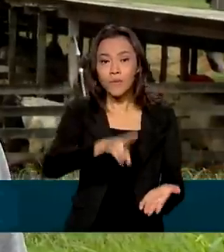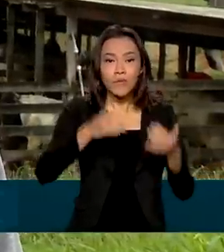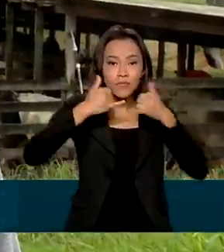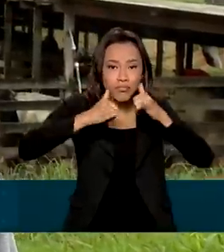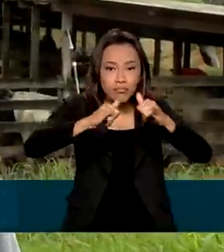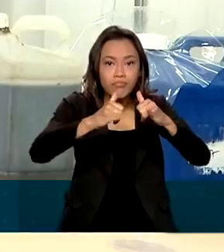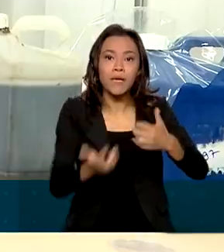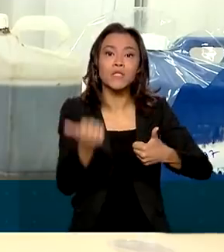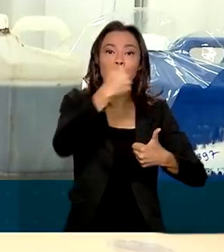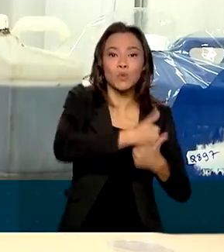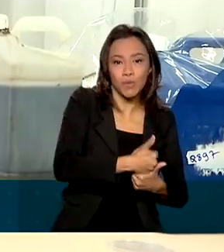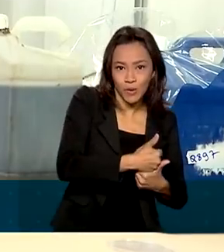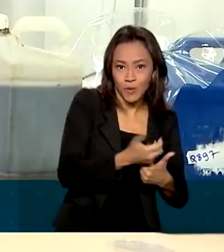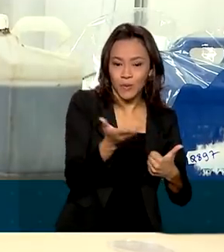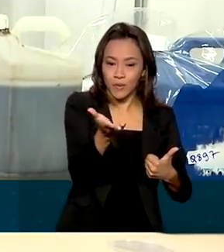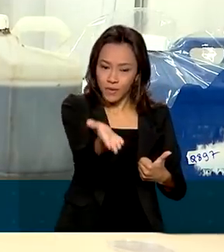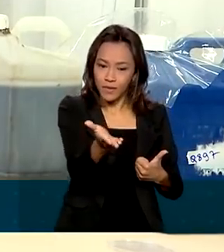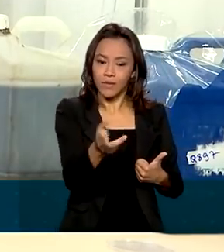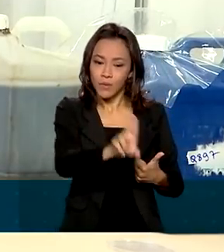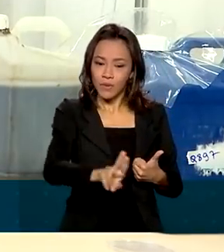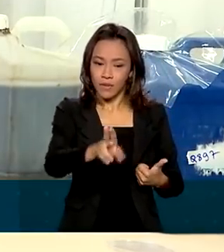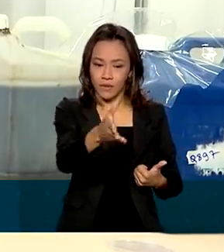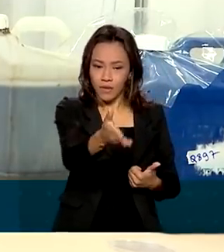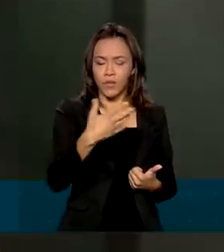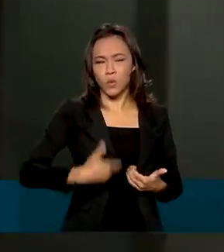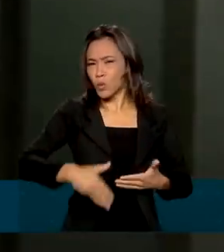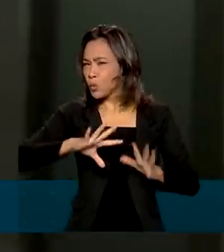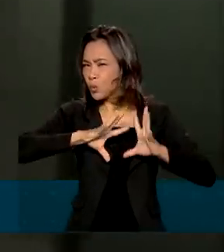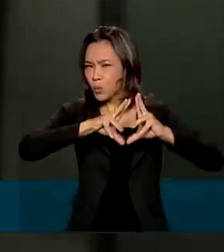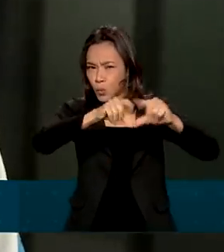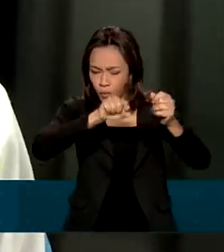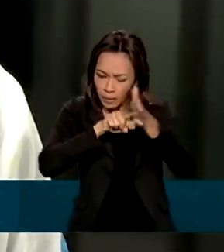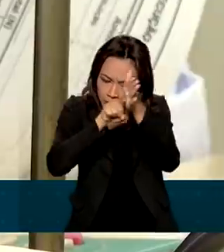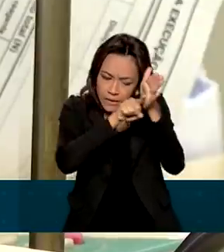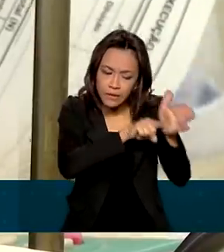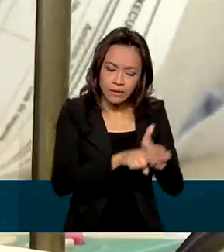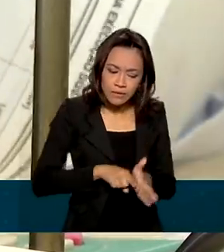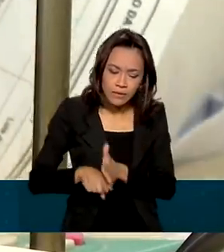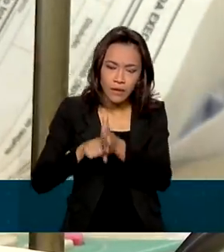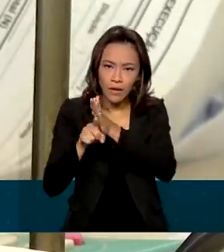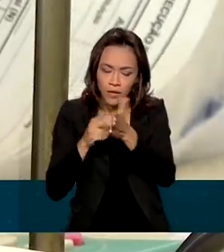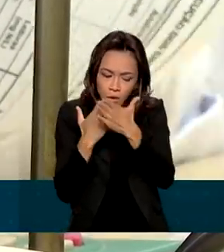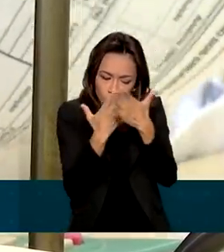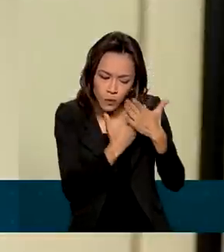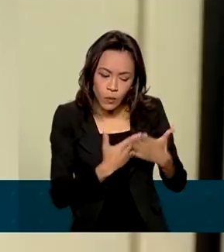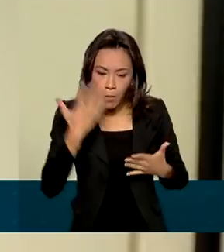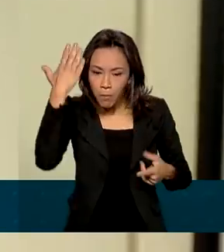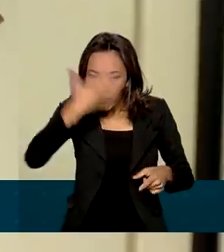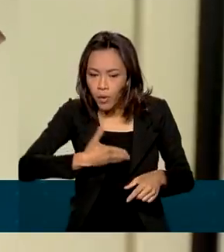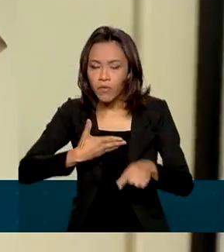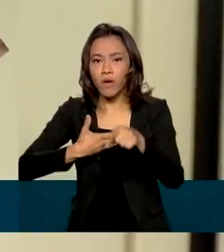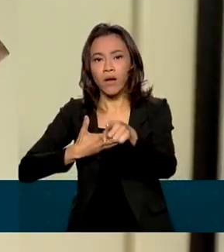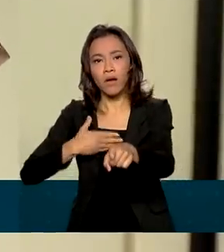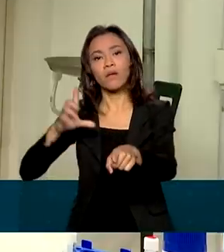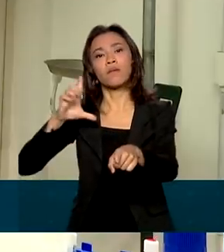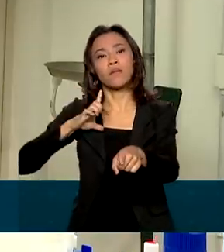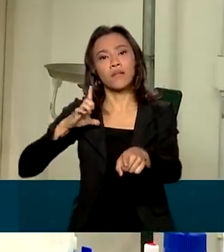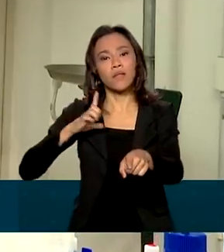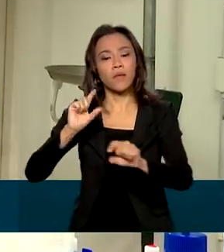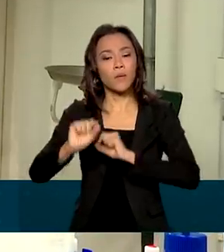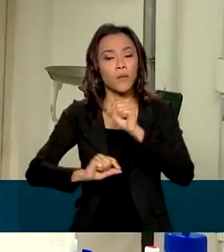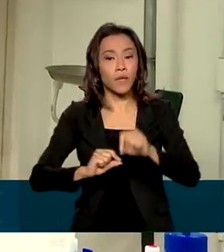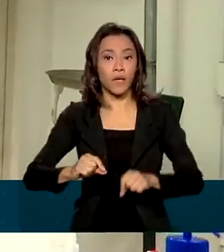para substituir o diesel. Todo o trabalho é acompanhado por estudos em laboratório. As pesquisas já mostraram que existem pelo menos